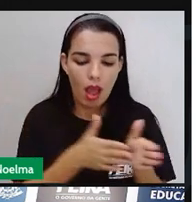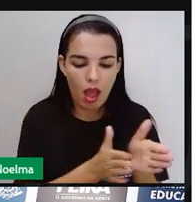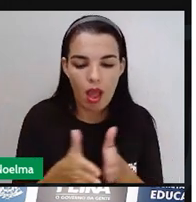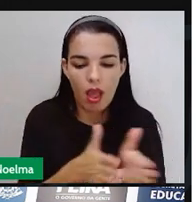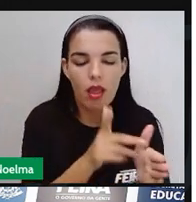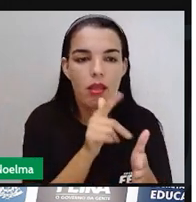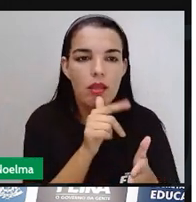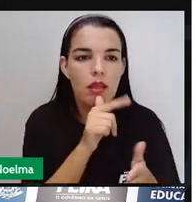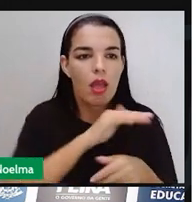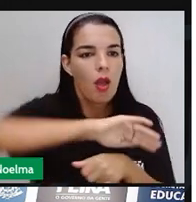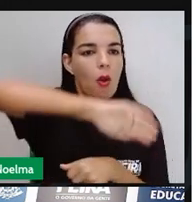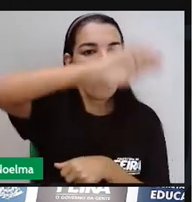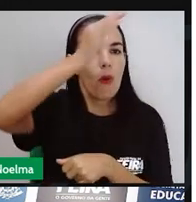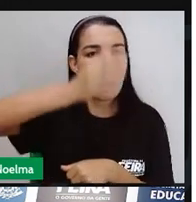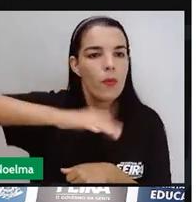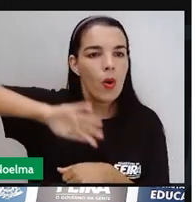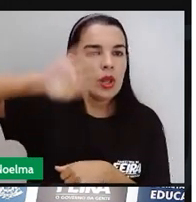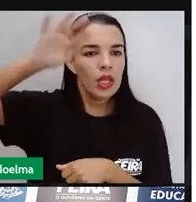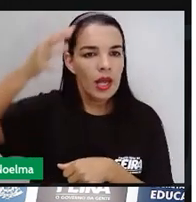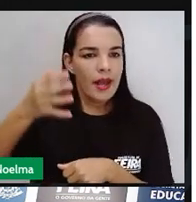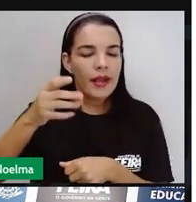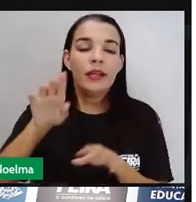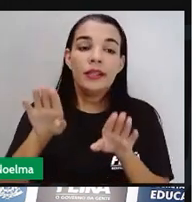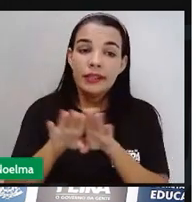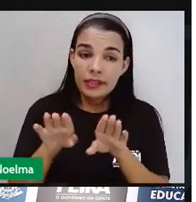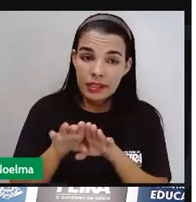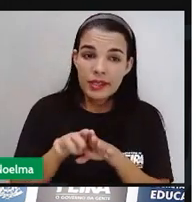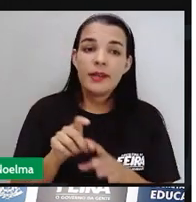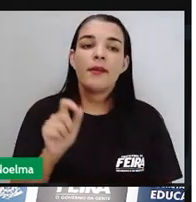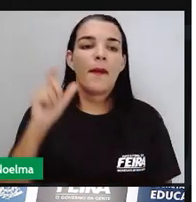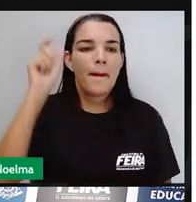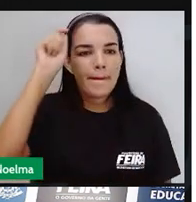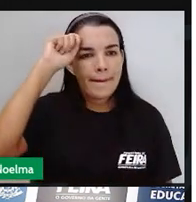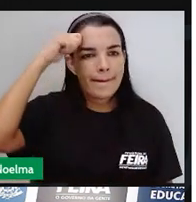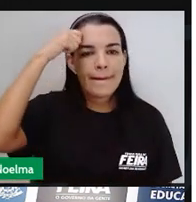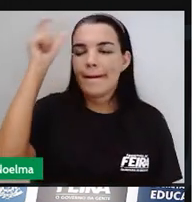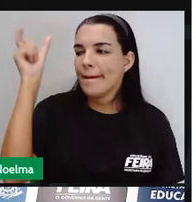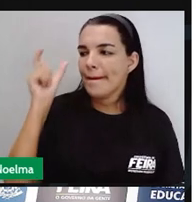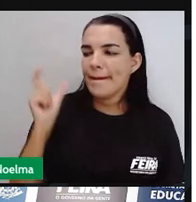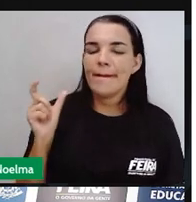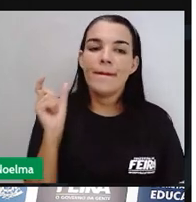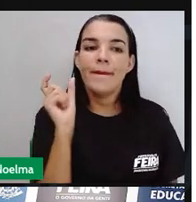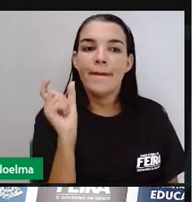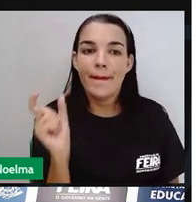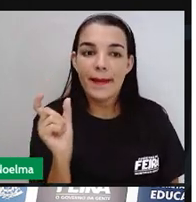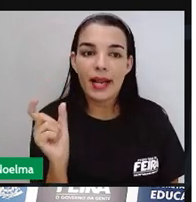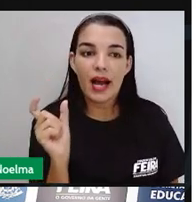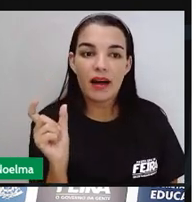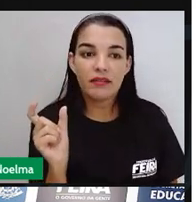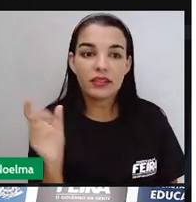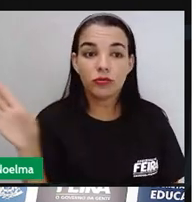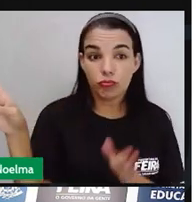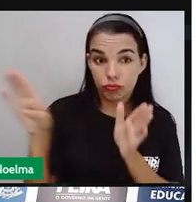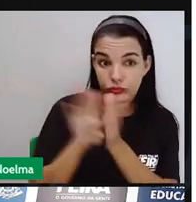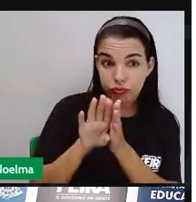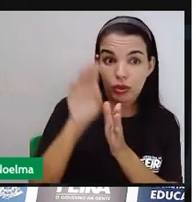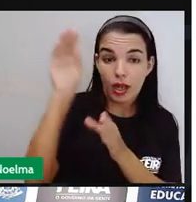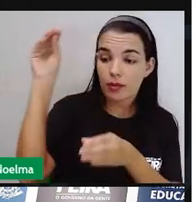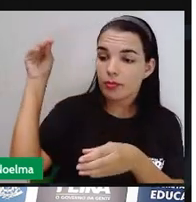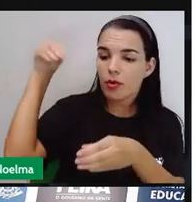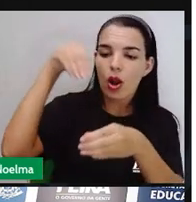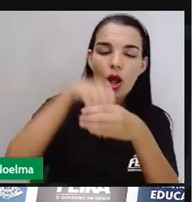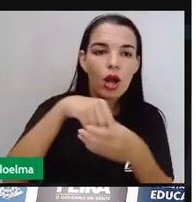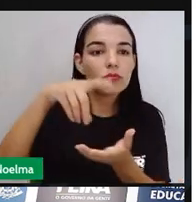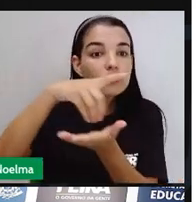Os africanos também trouxeram algumas palavras que foram incorporadas aí no dicionário brasileiro, né? No